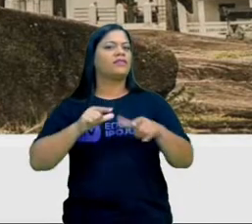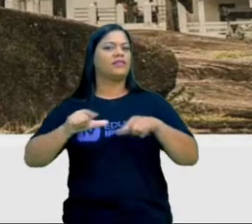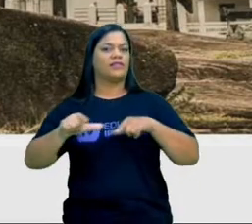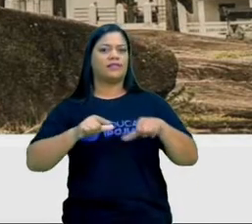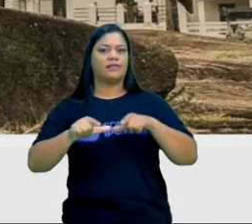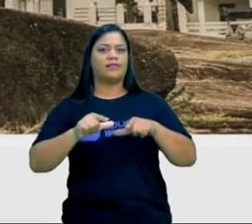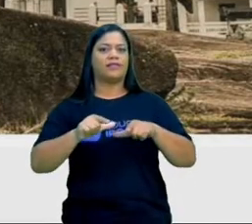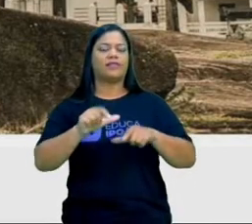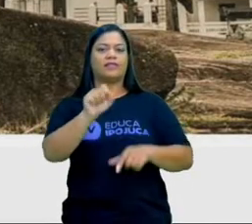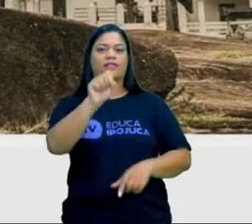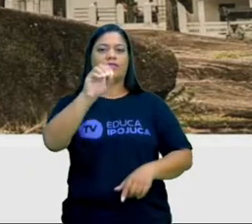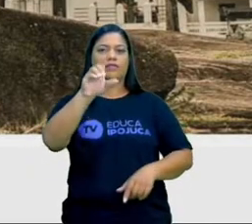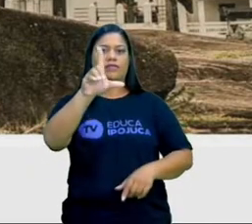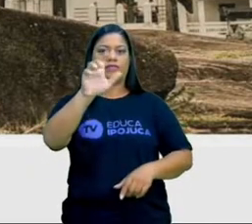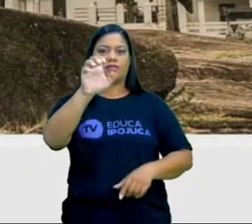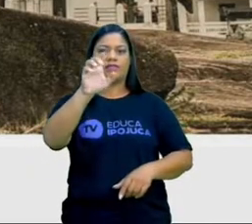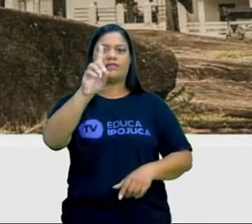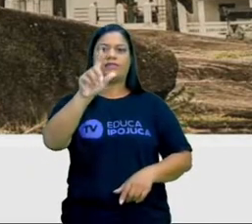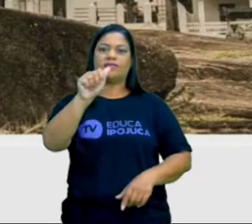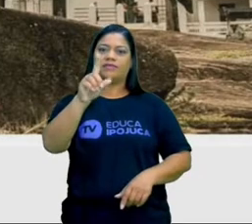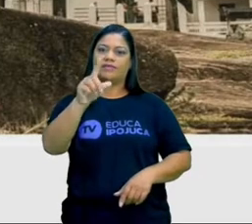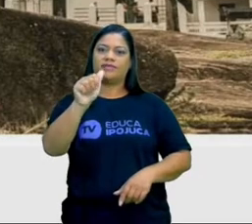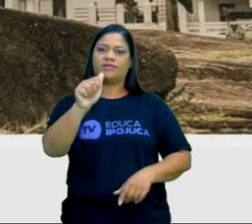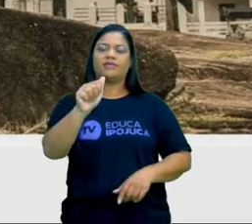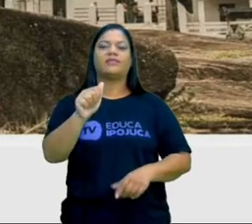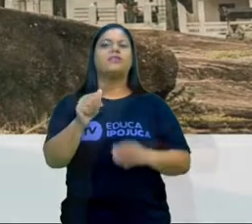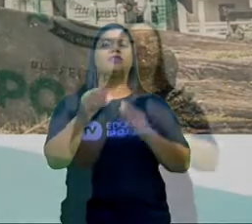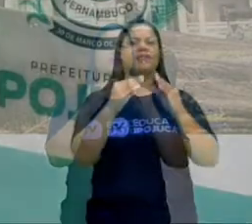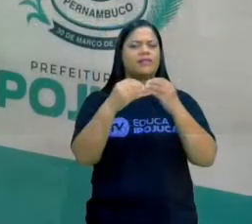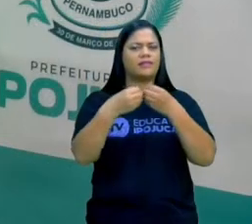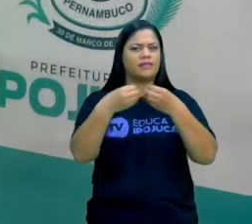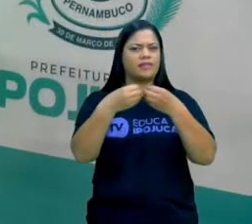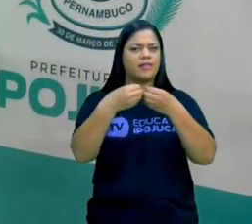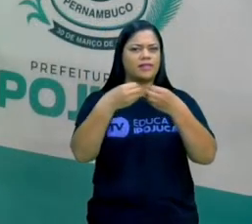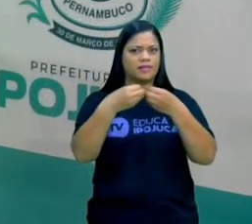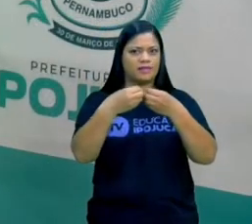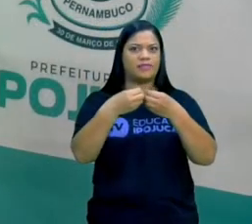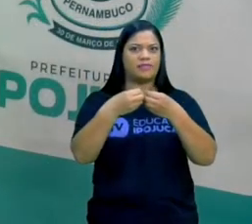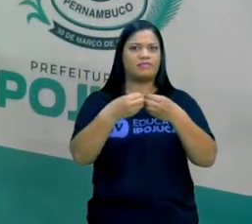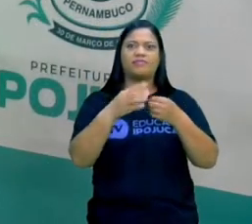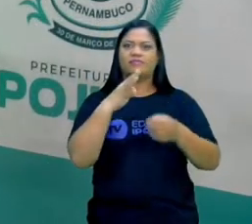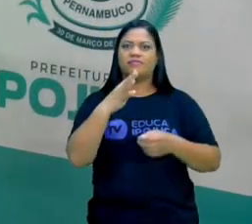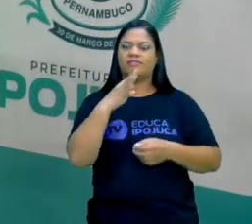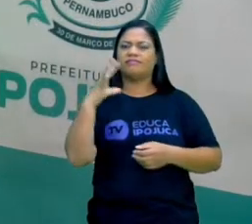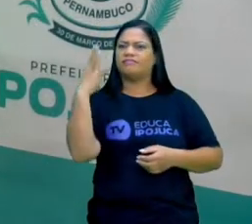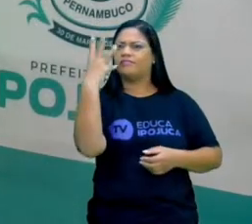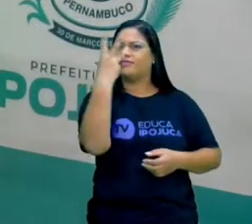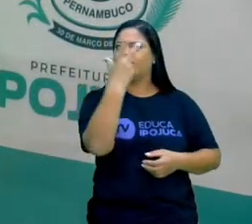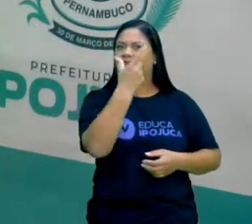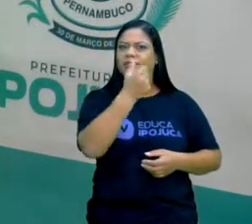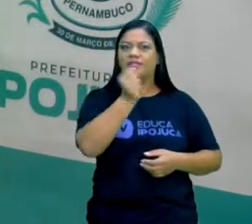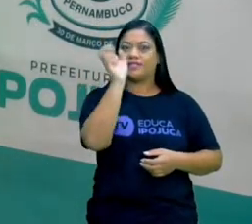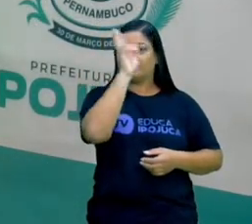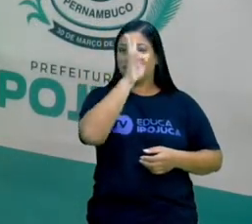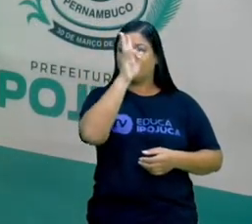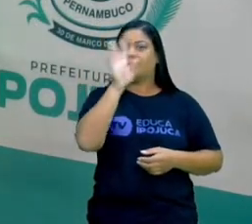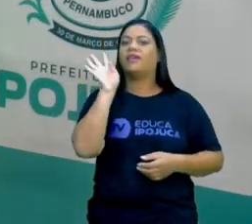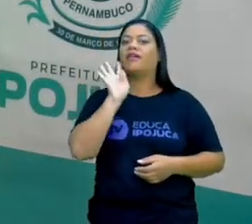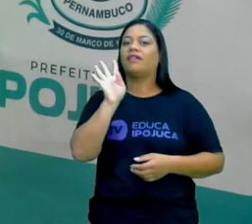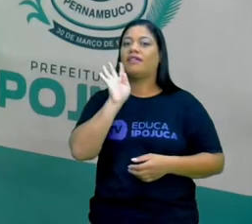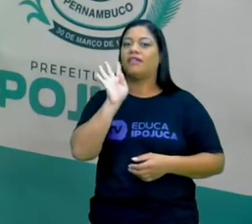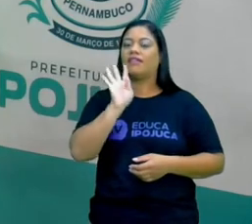Soledade é vizinho do engenho Gaipió. E eu tive o prazer de conhecer esse lindo engenho que tem várias histórias legais.